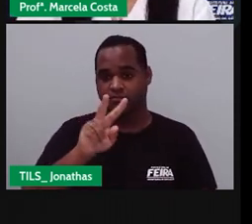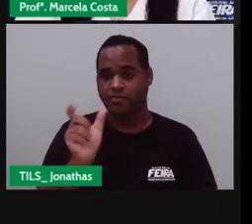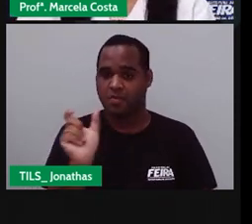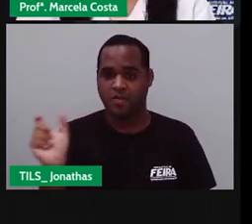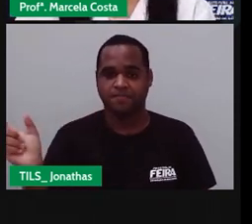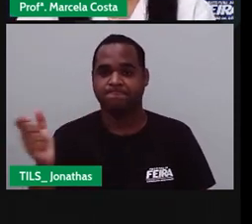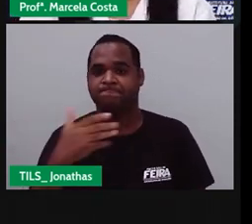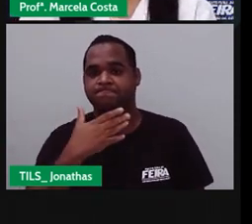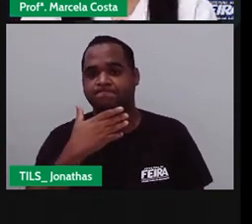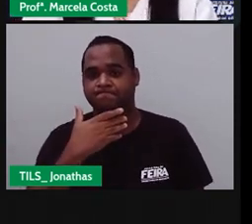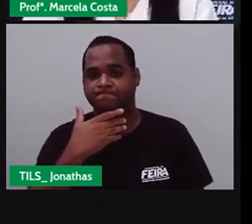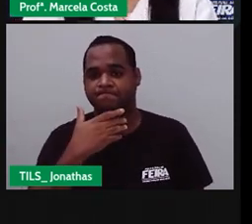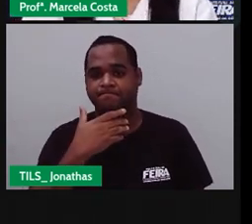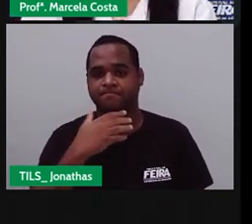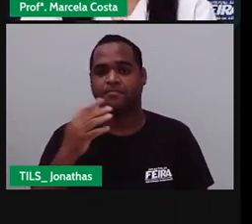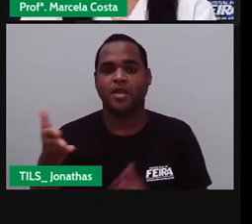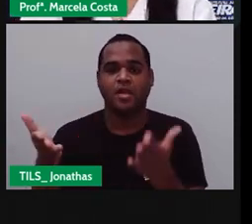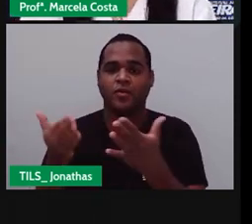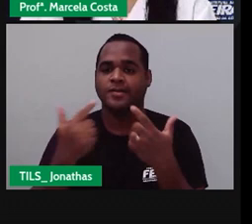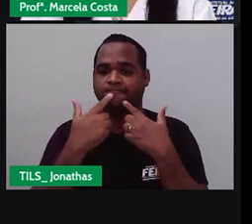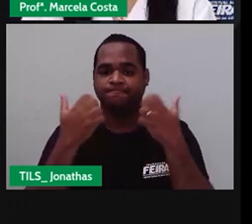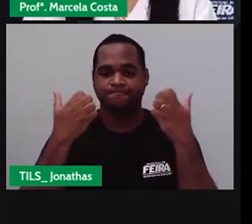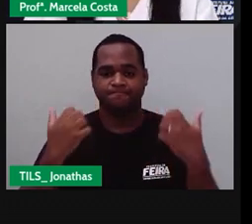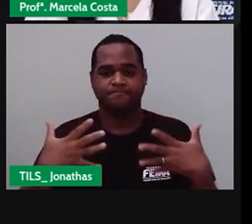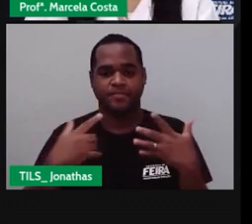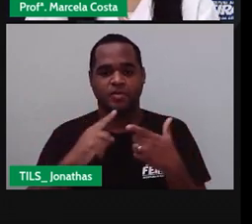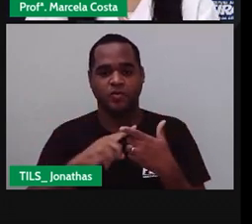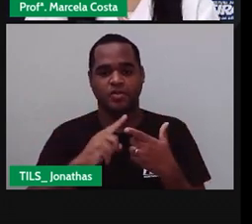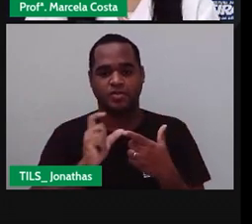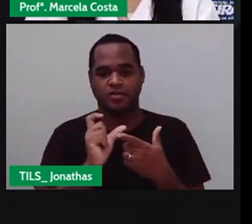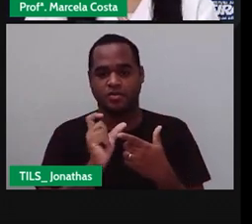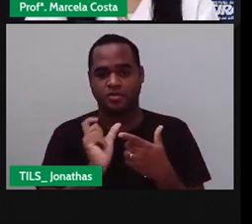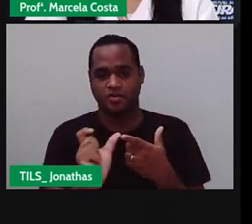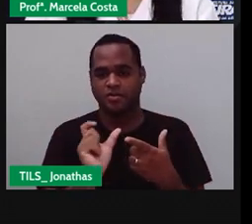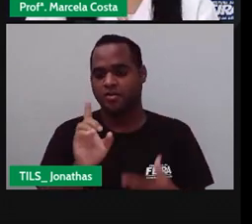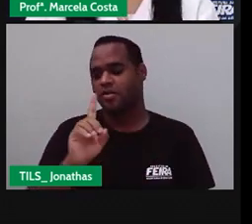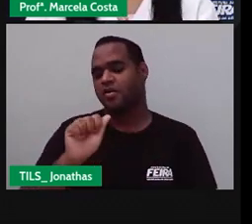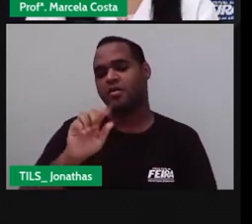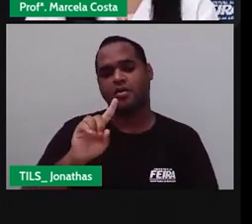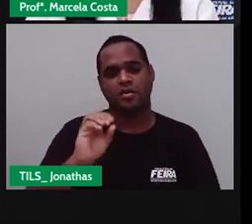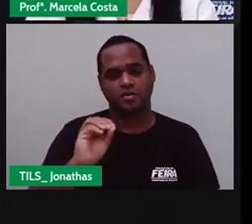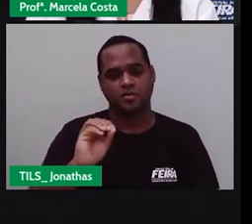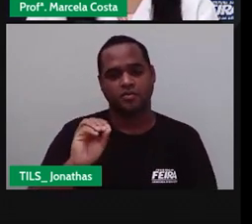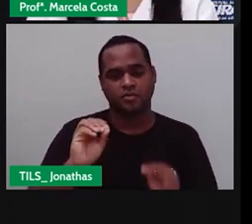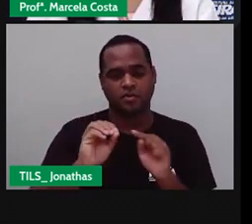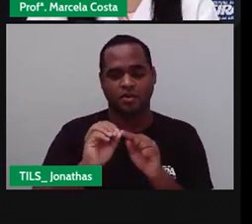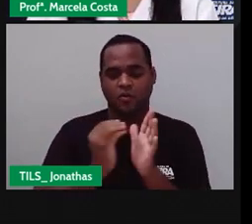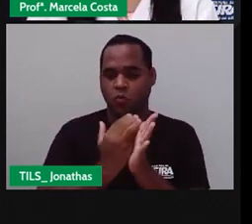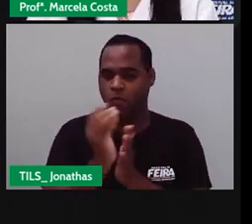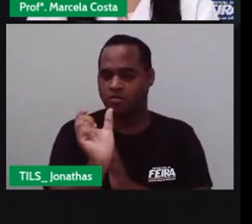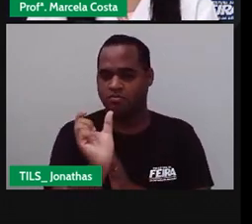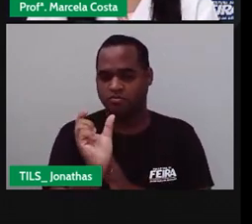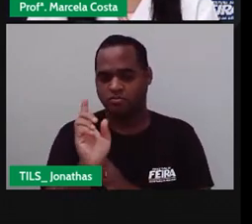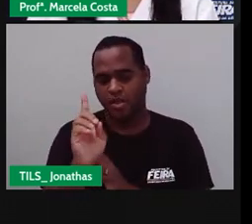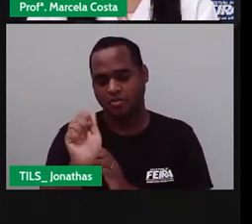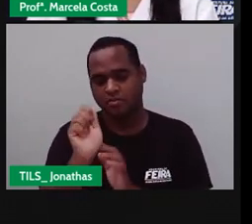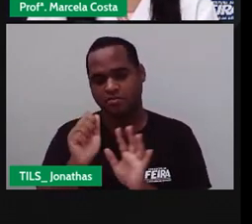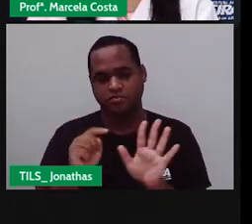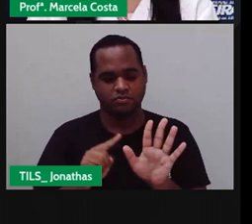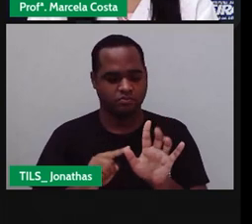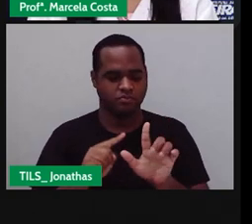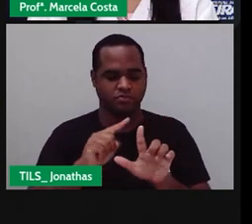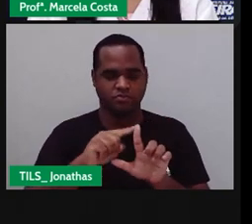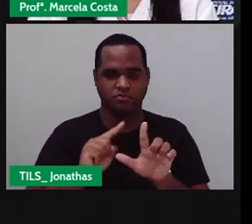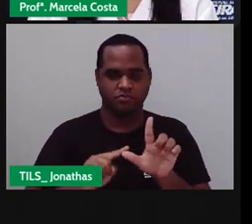Agora A gente vai escrever A palavra Dado Que inicia Com a sílaba Dar